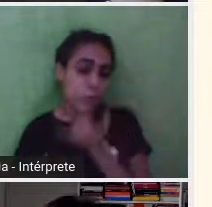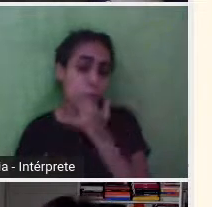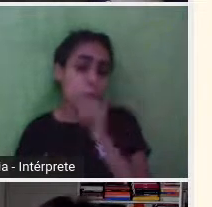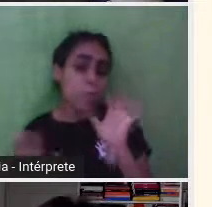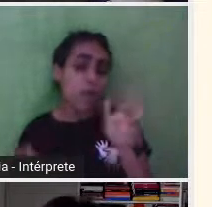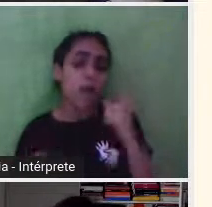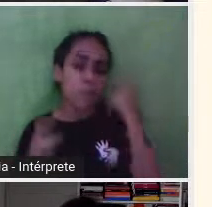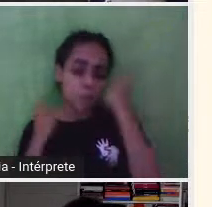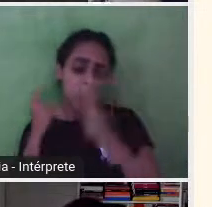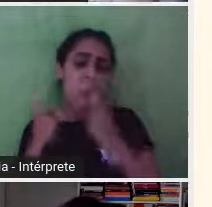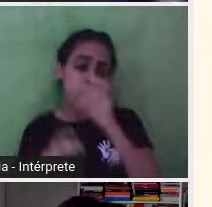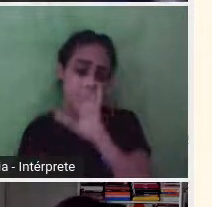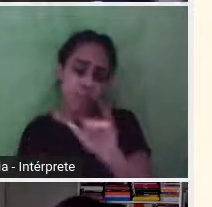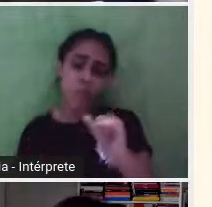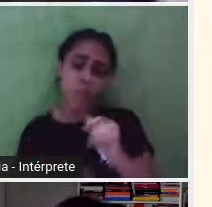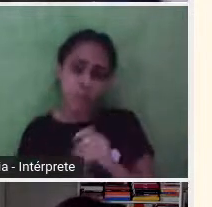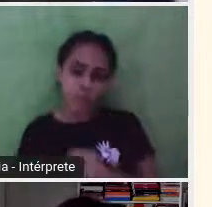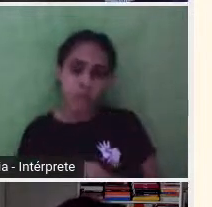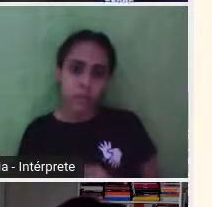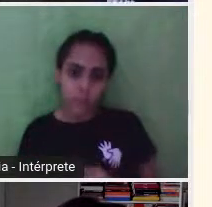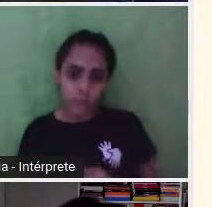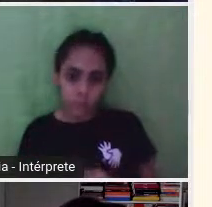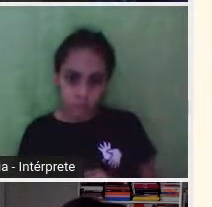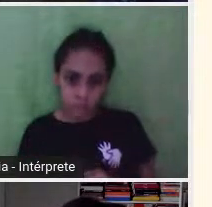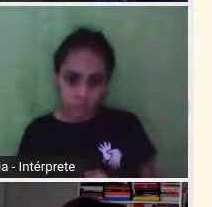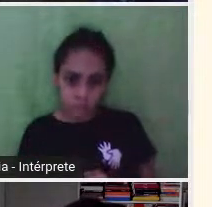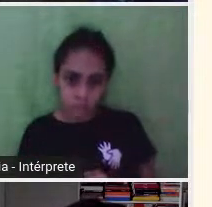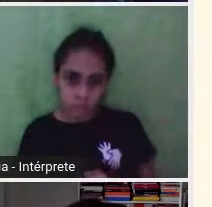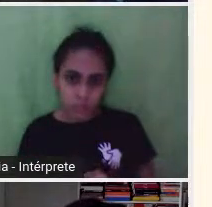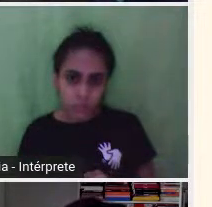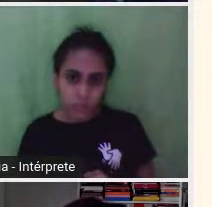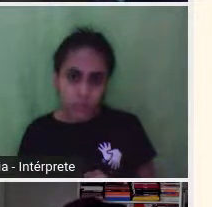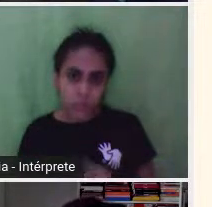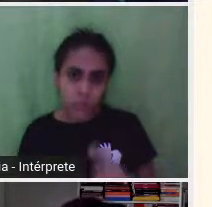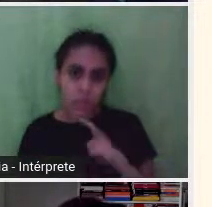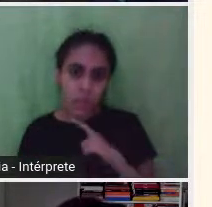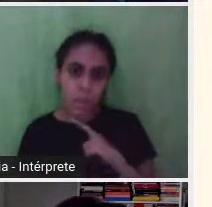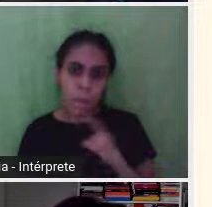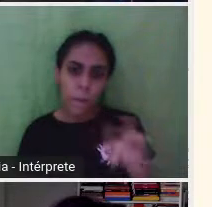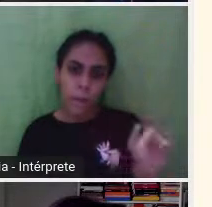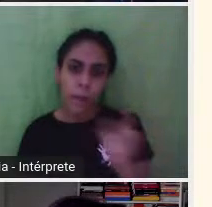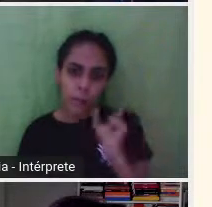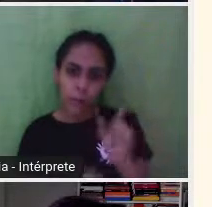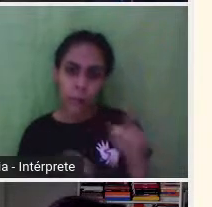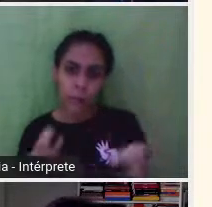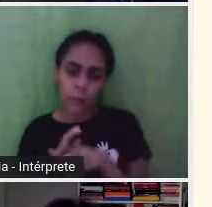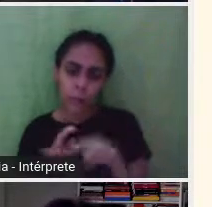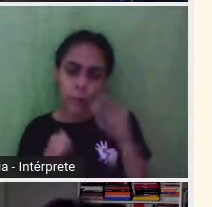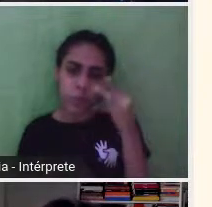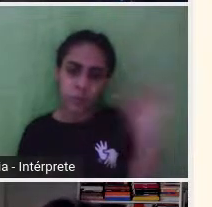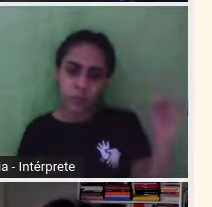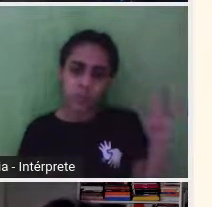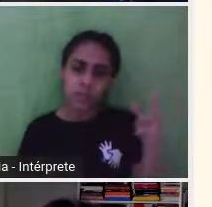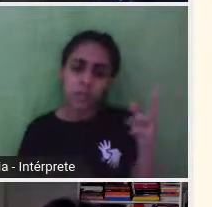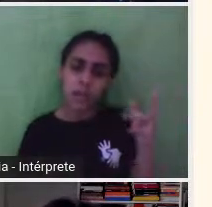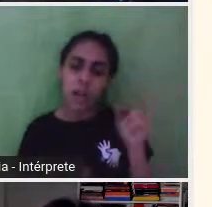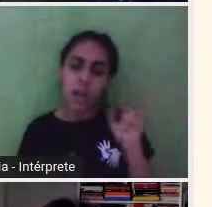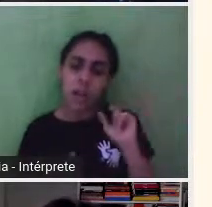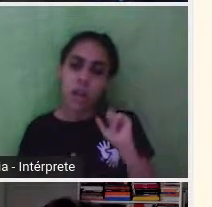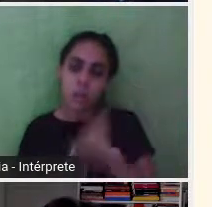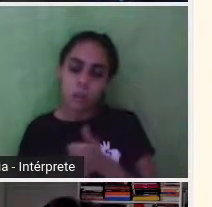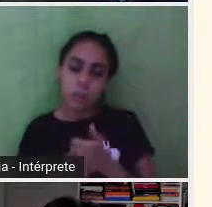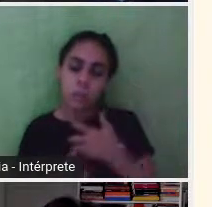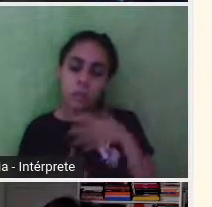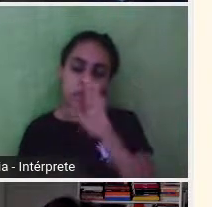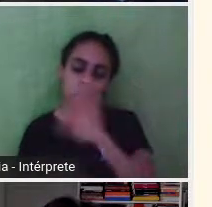mes enfants, a palavra enfant, em francês, serve pra criança e serve pra filho. Olha só.